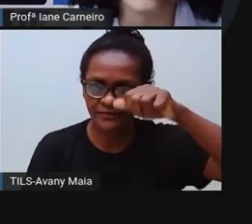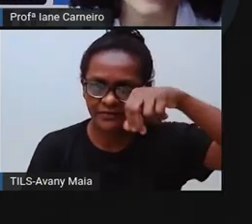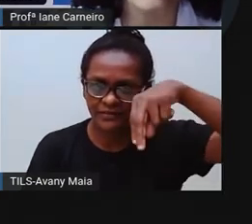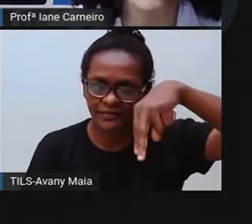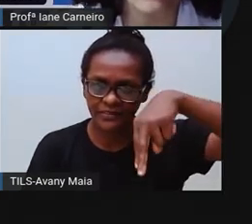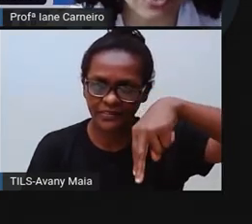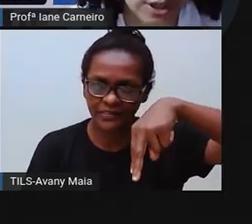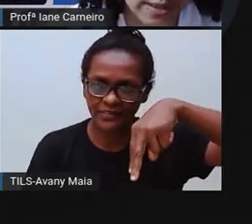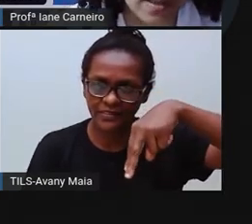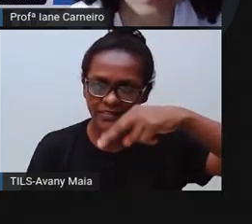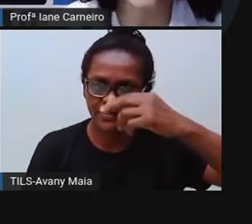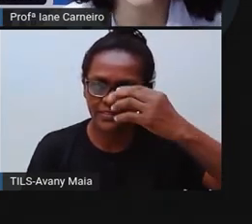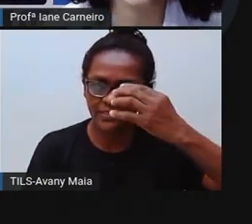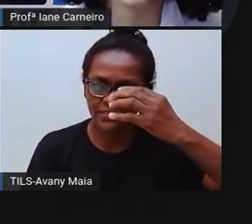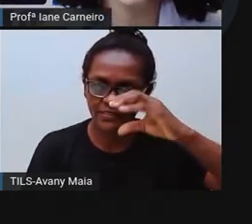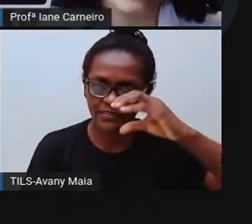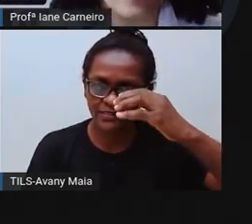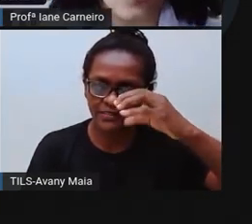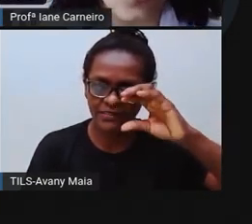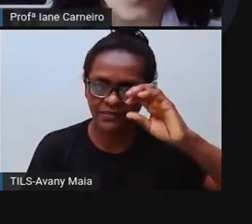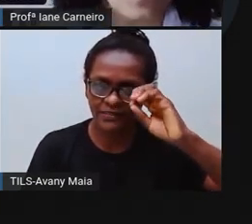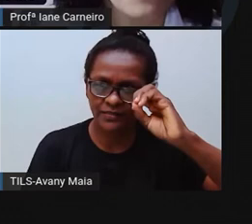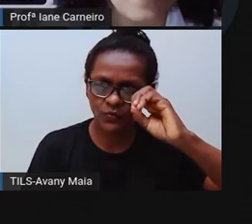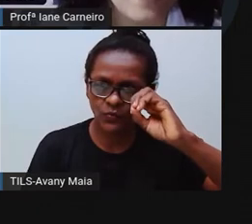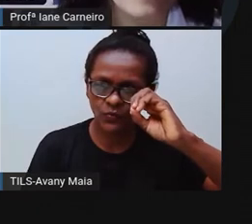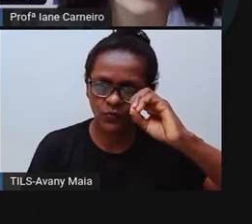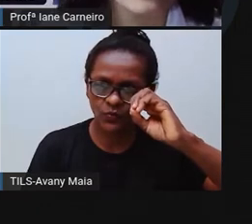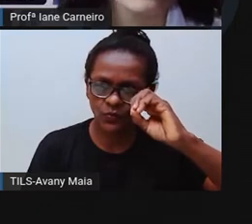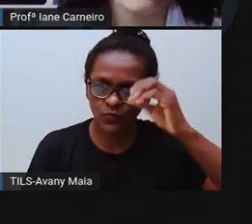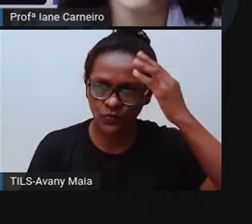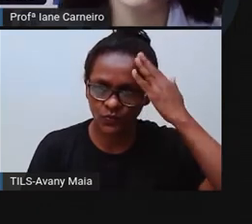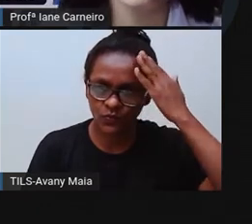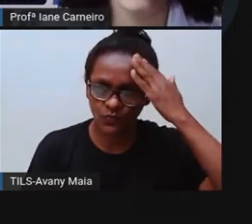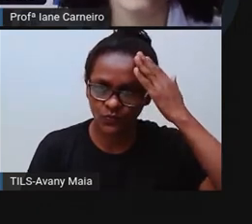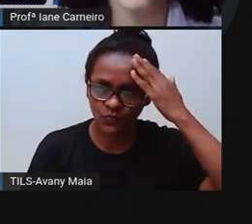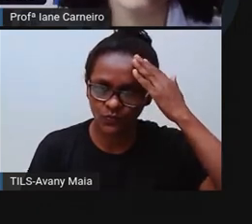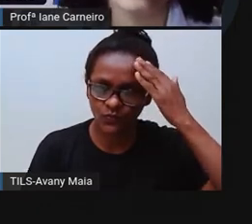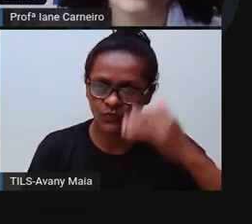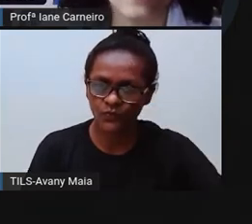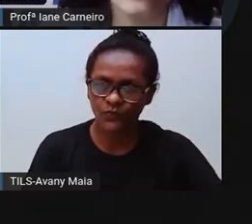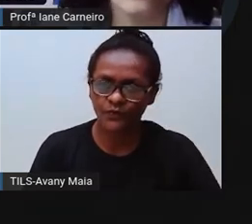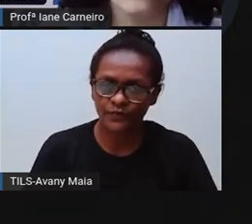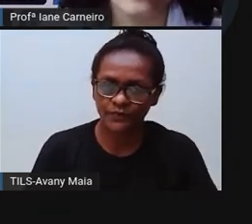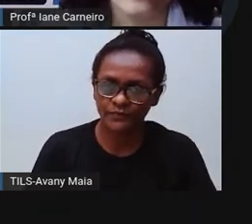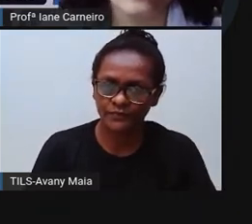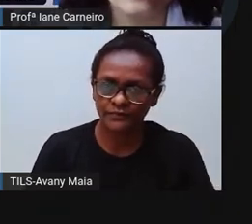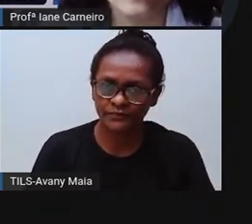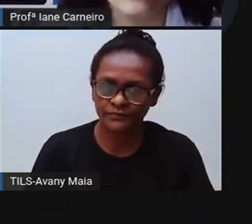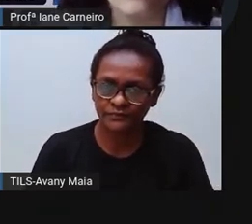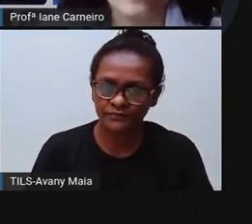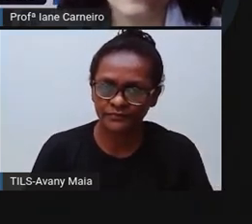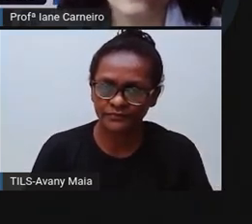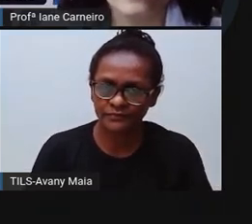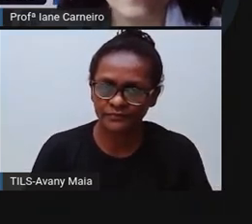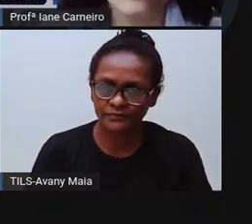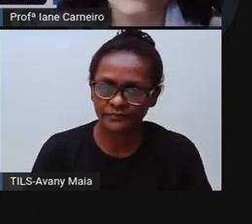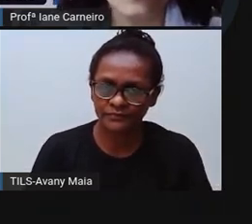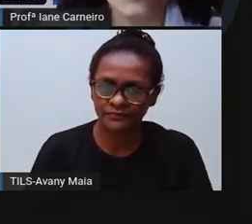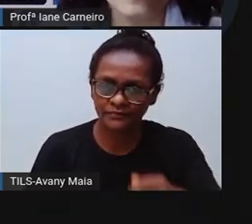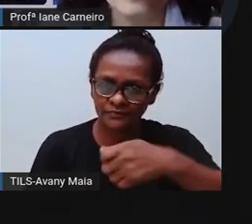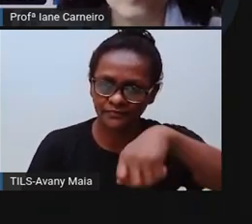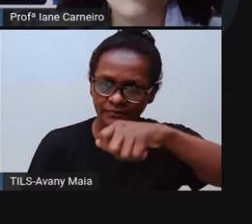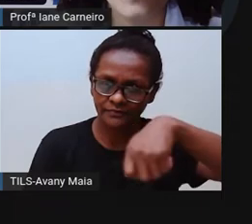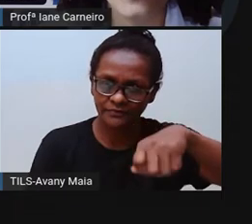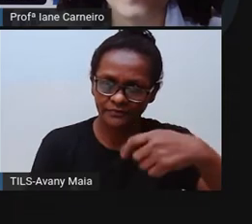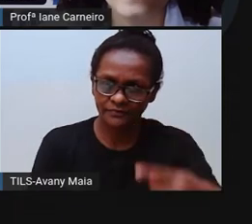letra C, cedilha, com a letra O. Bá, lã, sô. Tá certo? Escreva um aí, tá certo? Vão